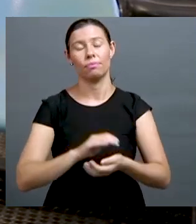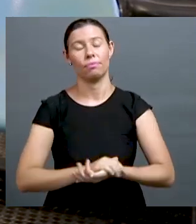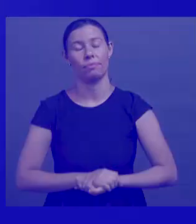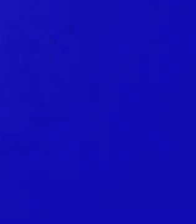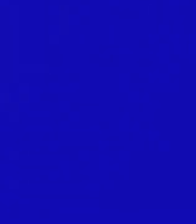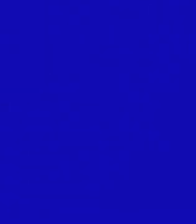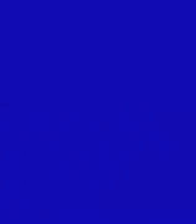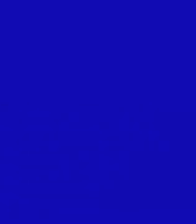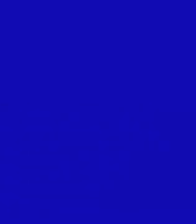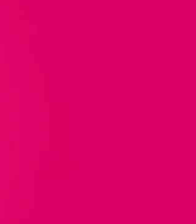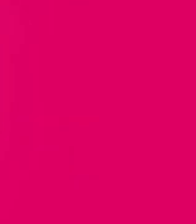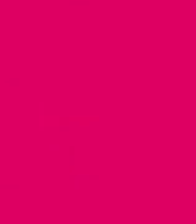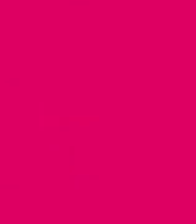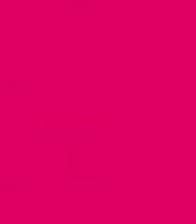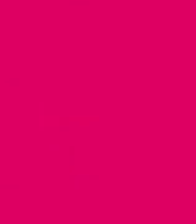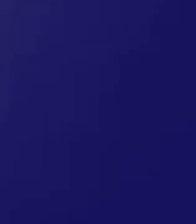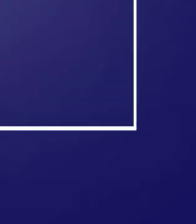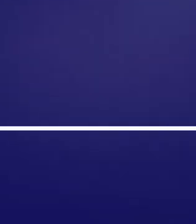todos.